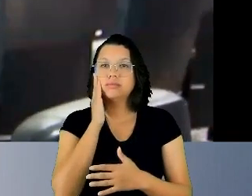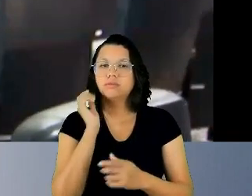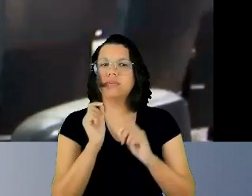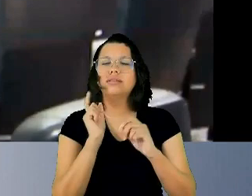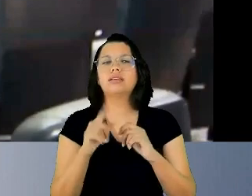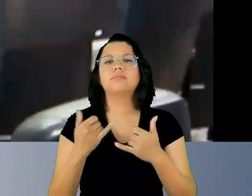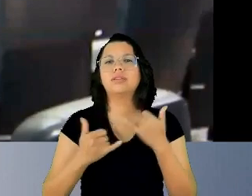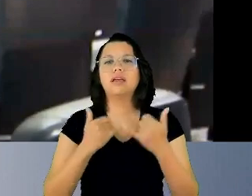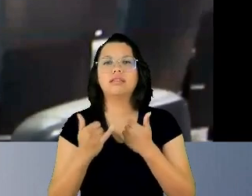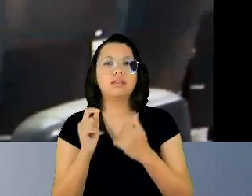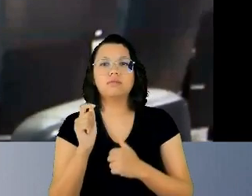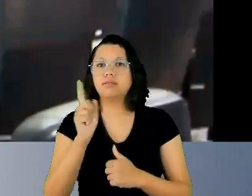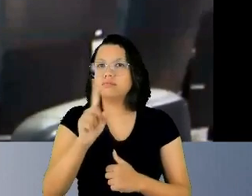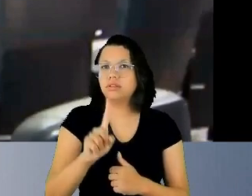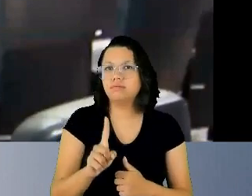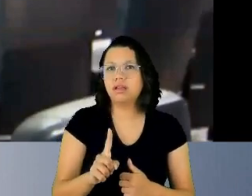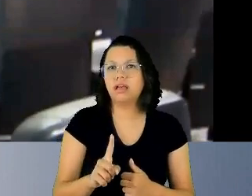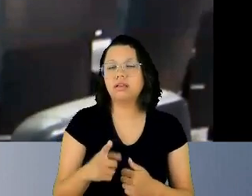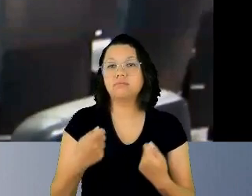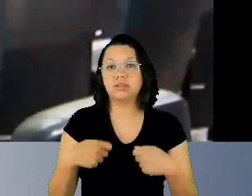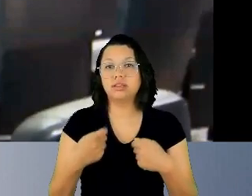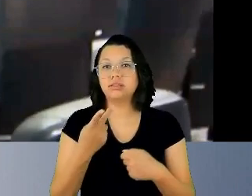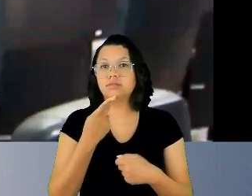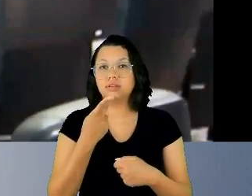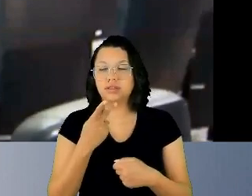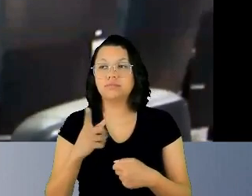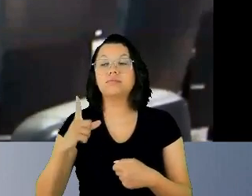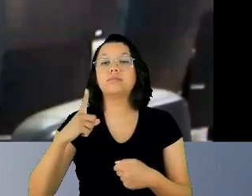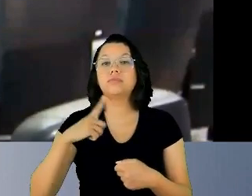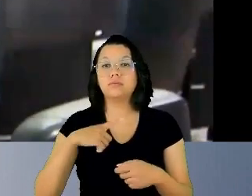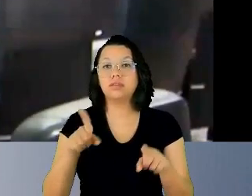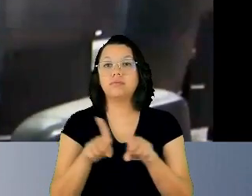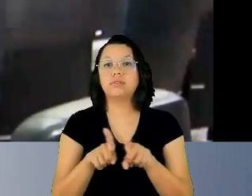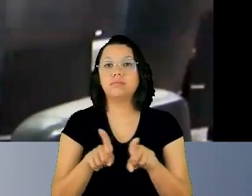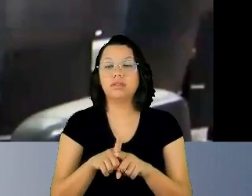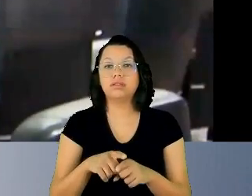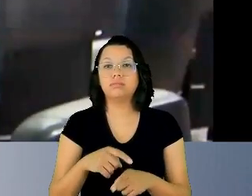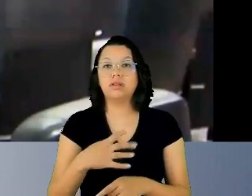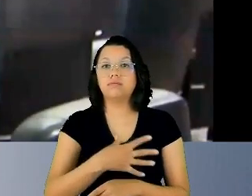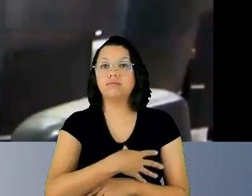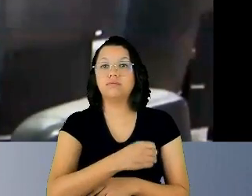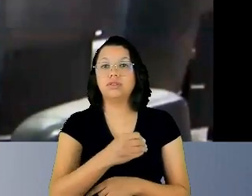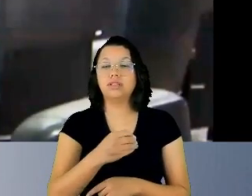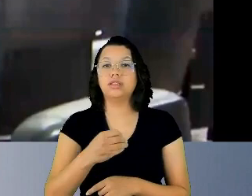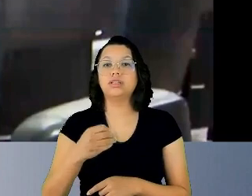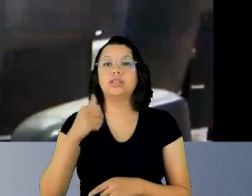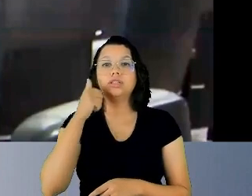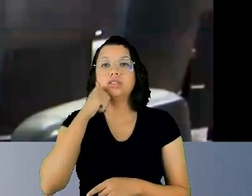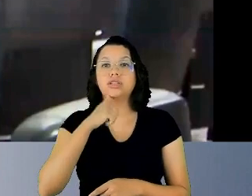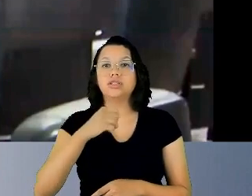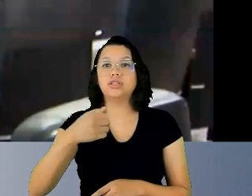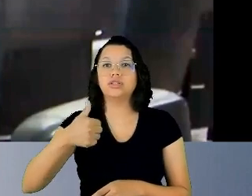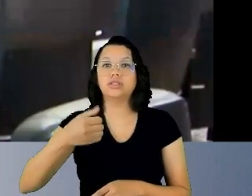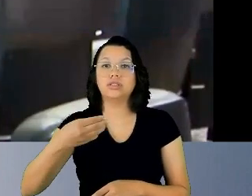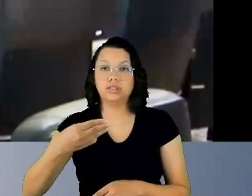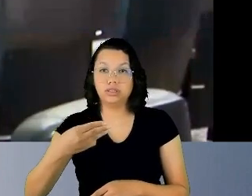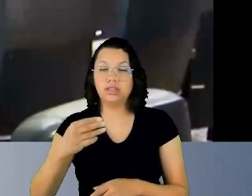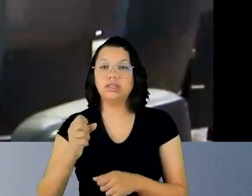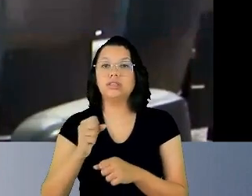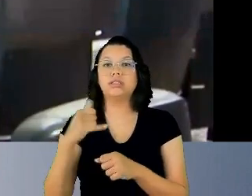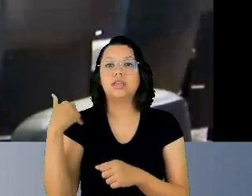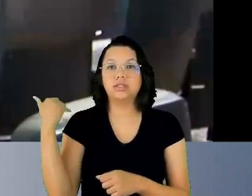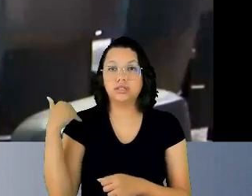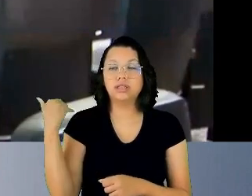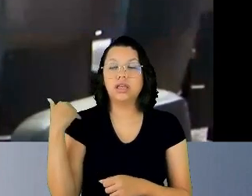Eu passei também, tenho uma filha de 13 anos, e também tive um problema de um grupo de WhatsApp escolar